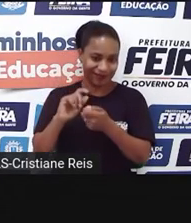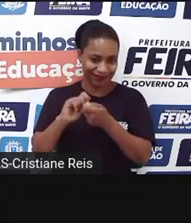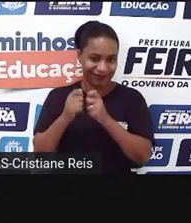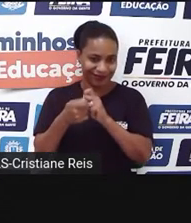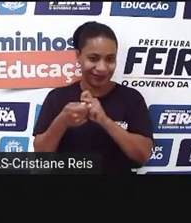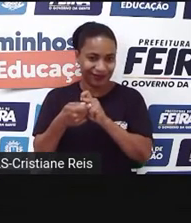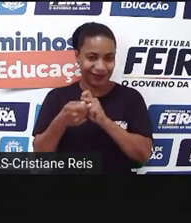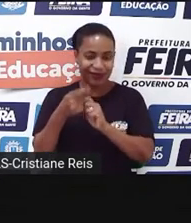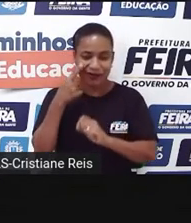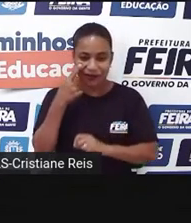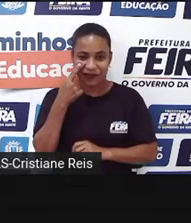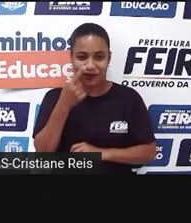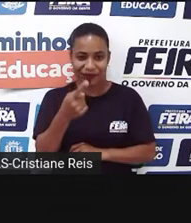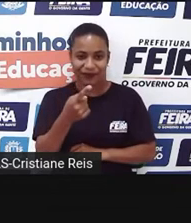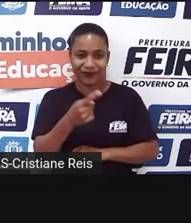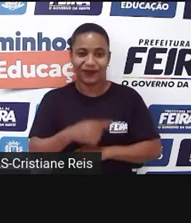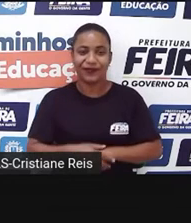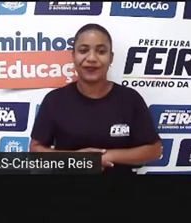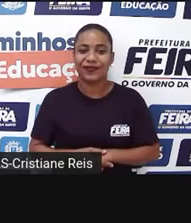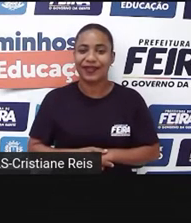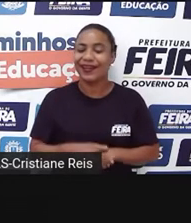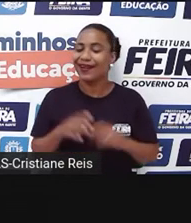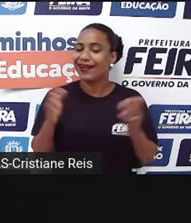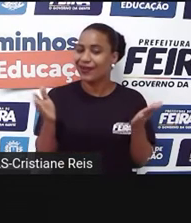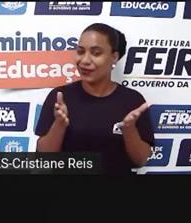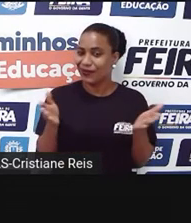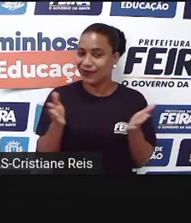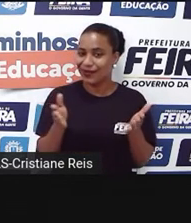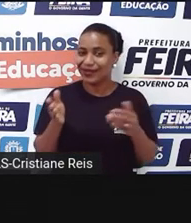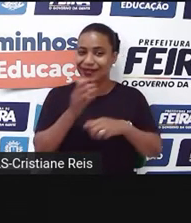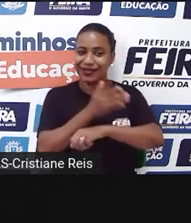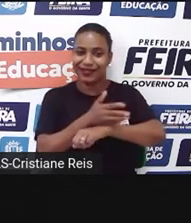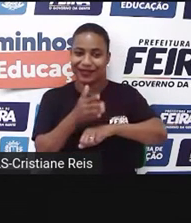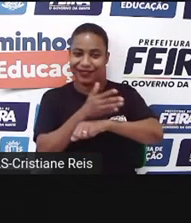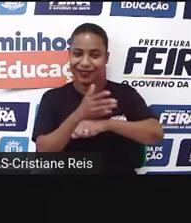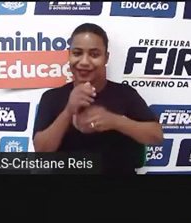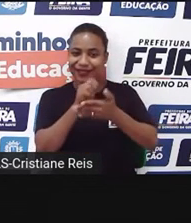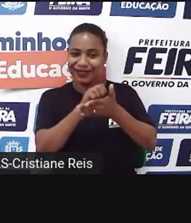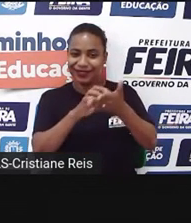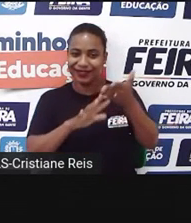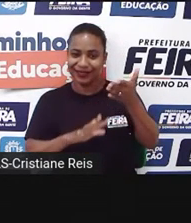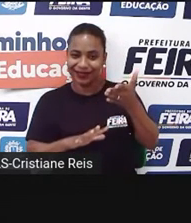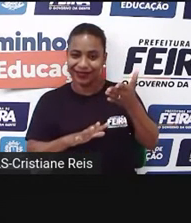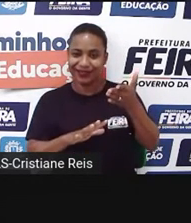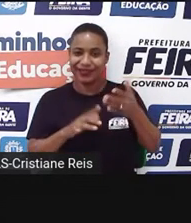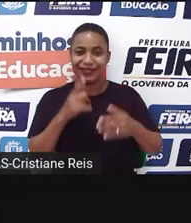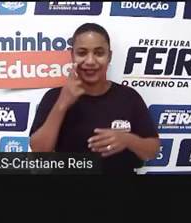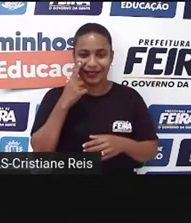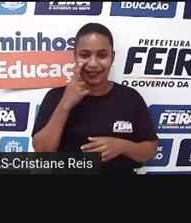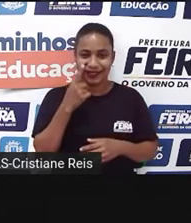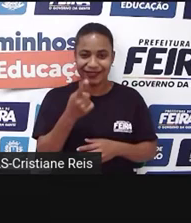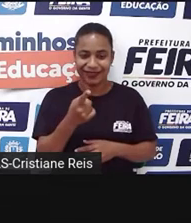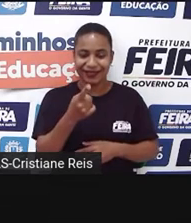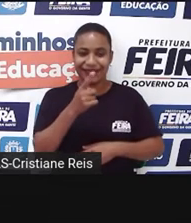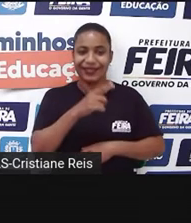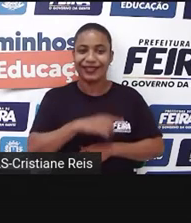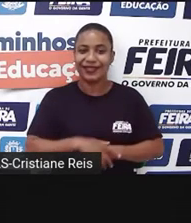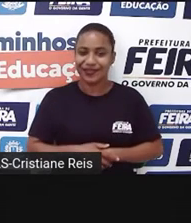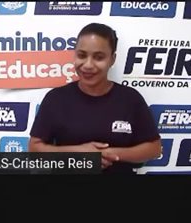Let's go! E é claro que chegou a hora do nosso desafio. Let's practice. You can do it.